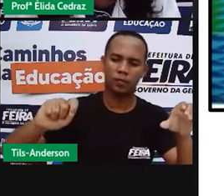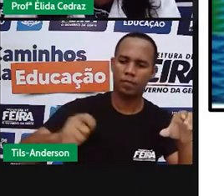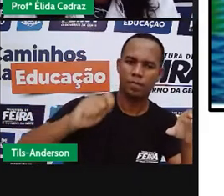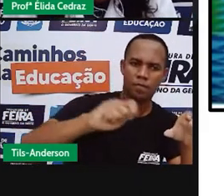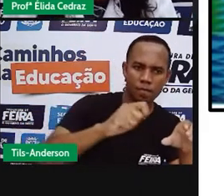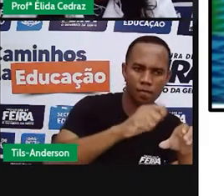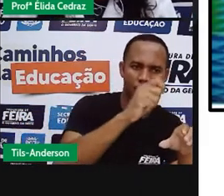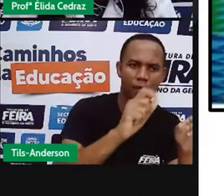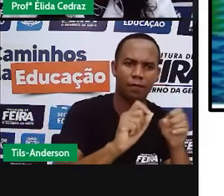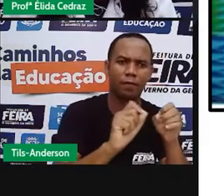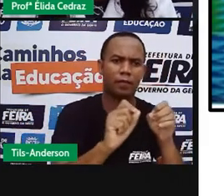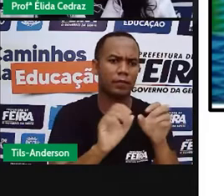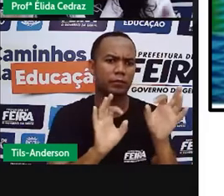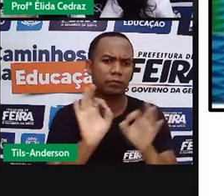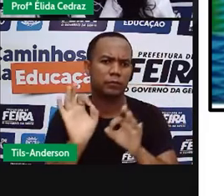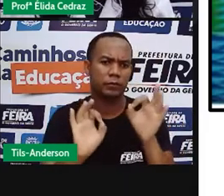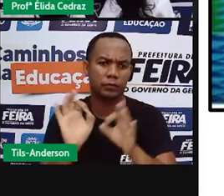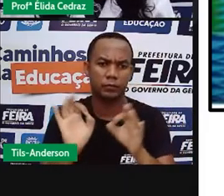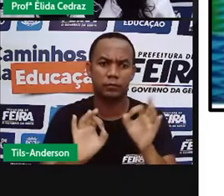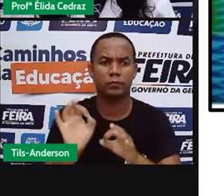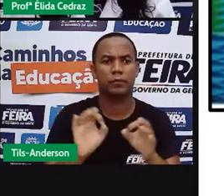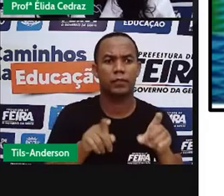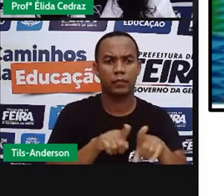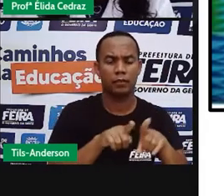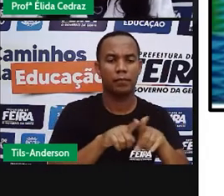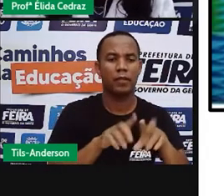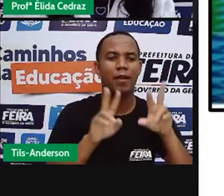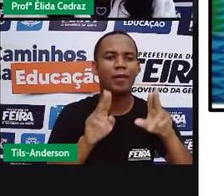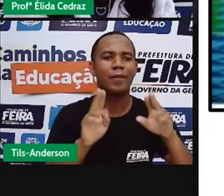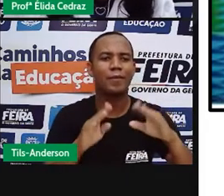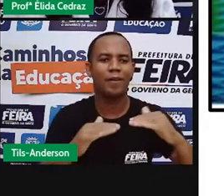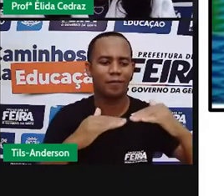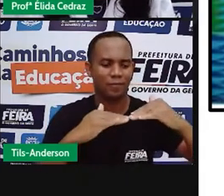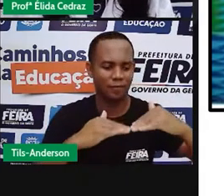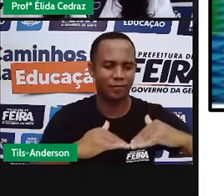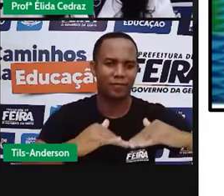aquele tecido de rede. É a rede que a gente usa na nossa casa.